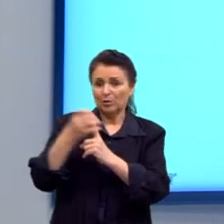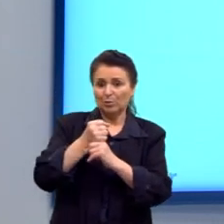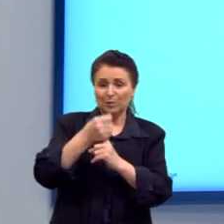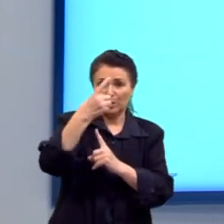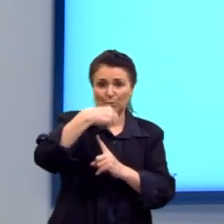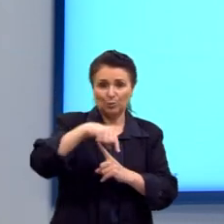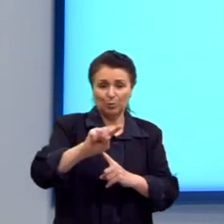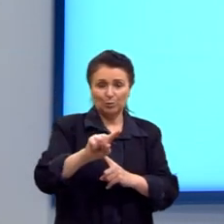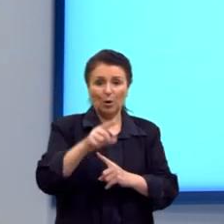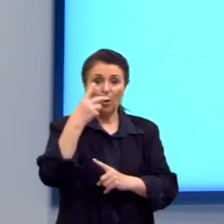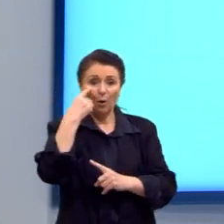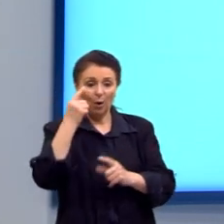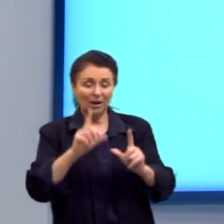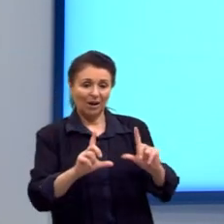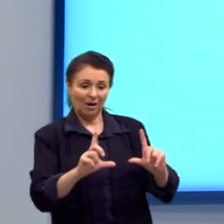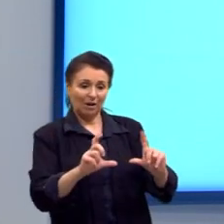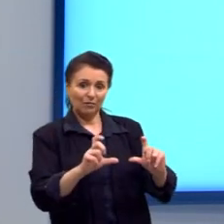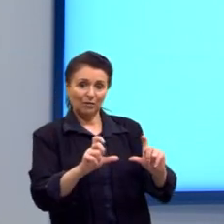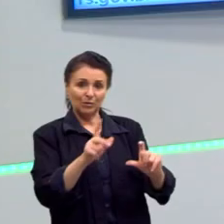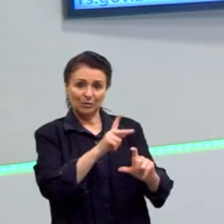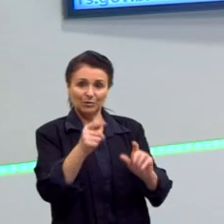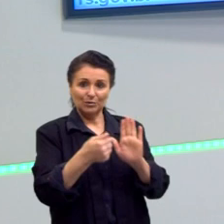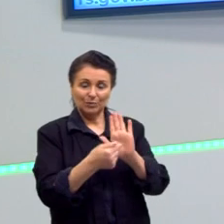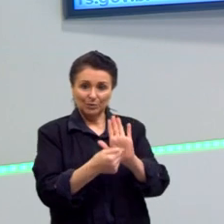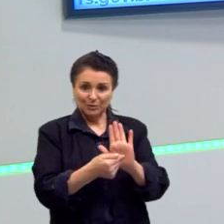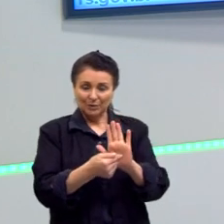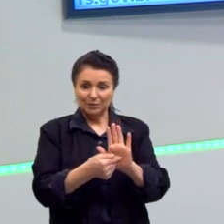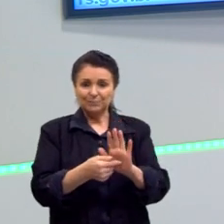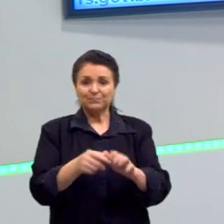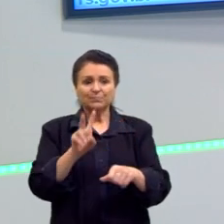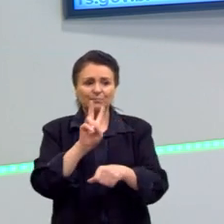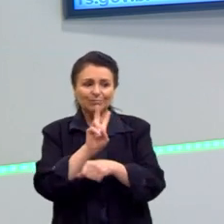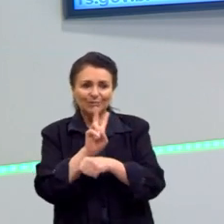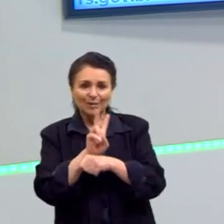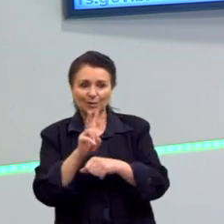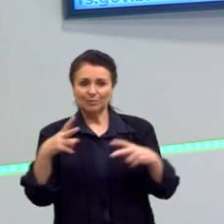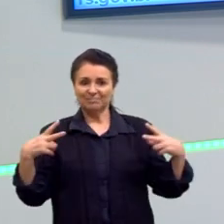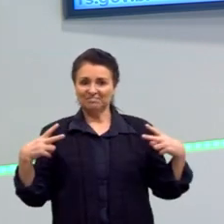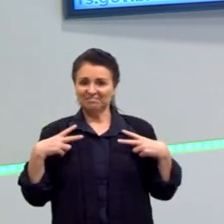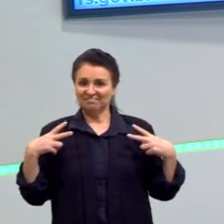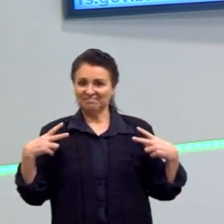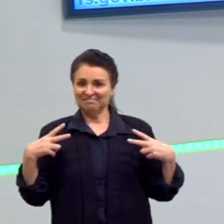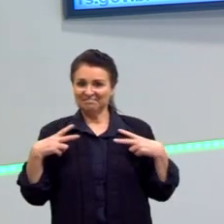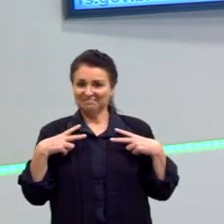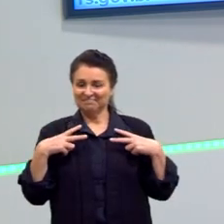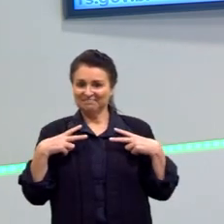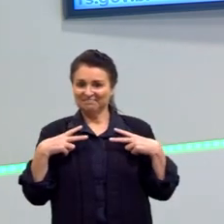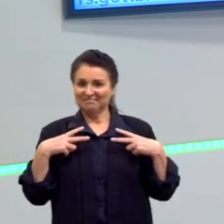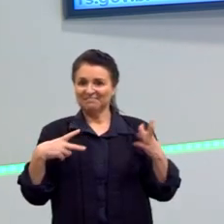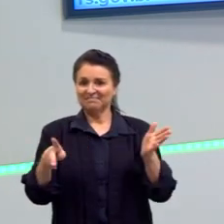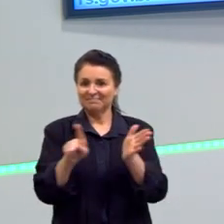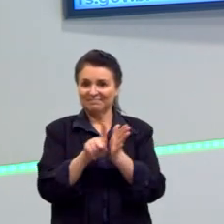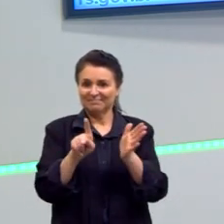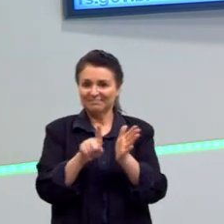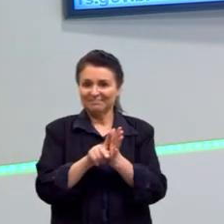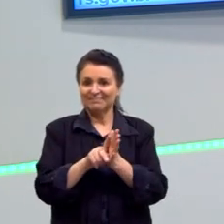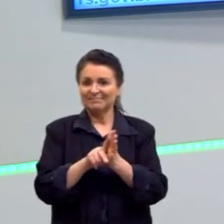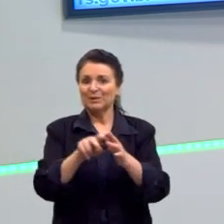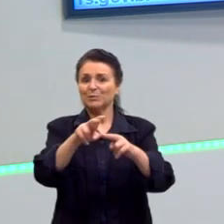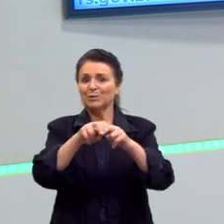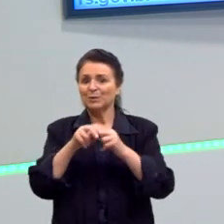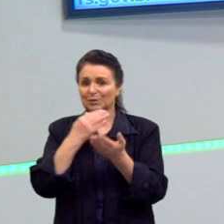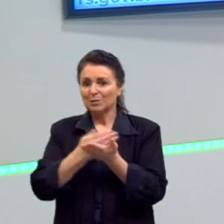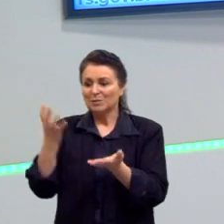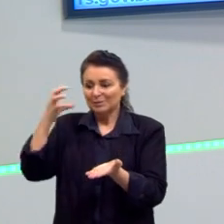da exploração, essa proteção da propriedade, liberdade, acabou nessas colonizações, no